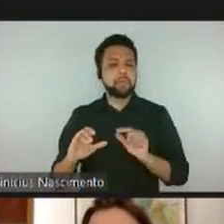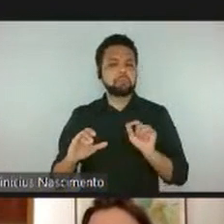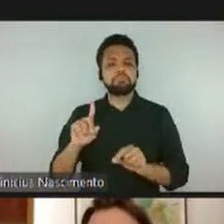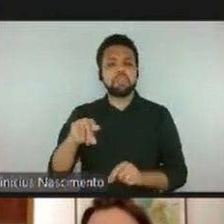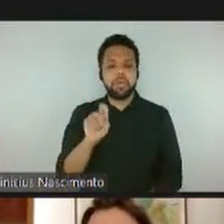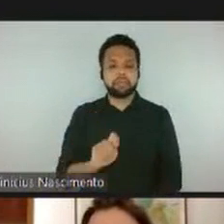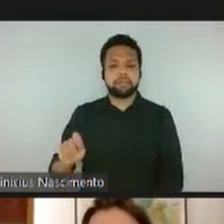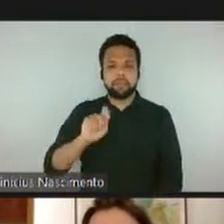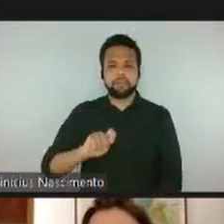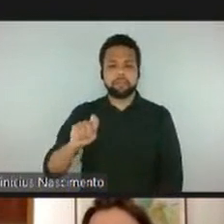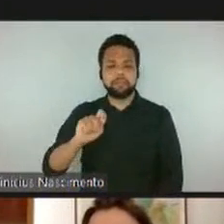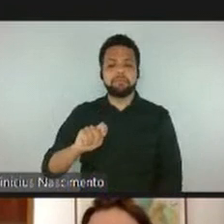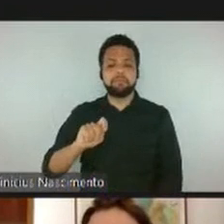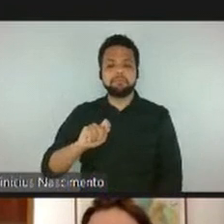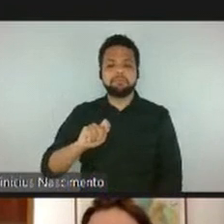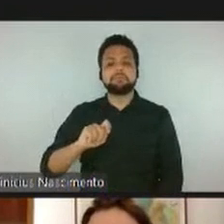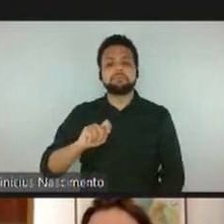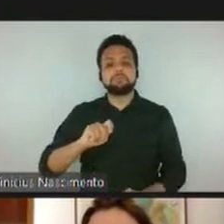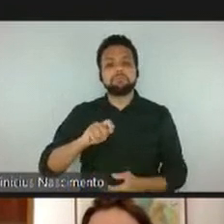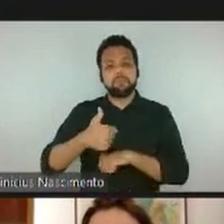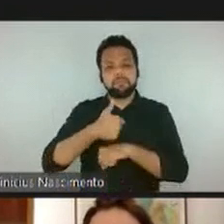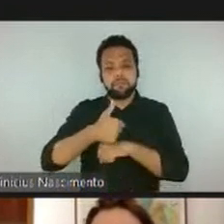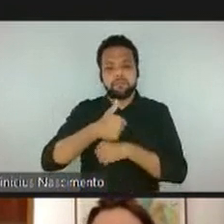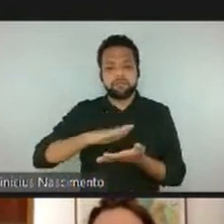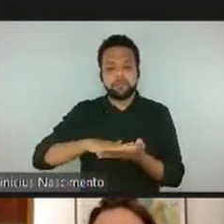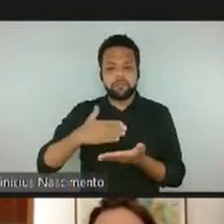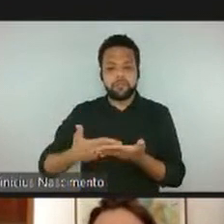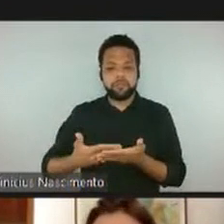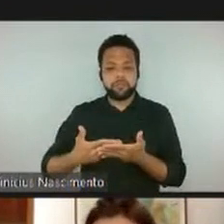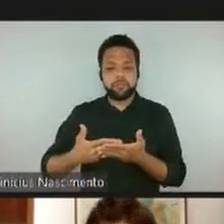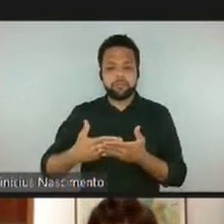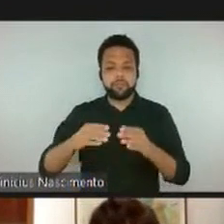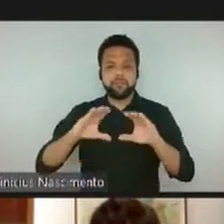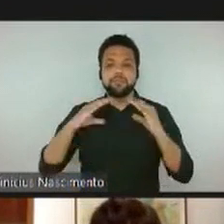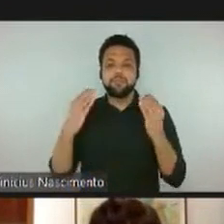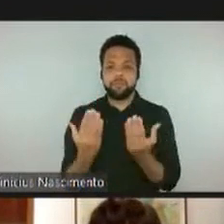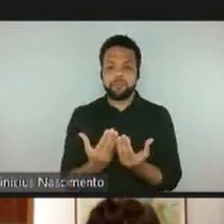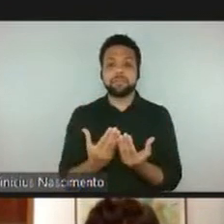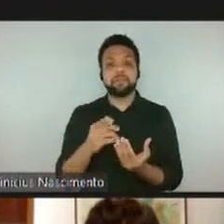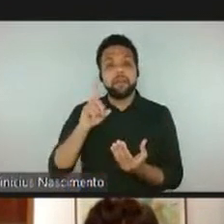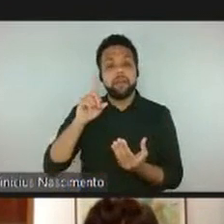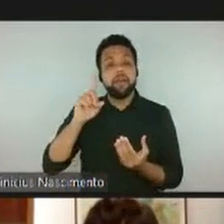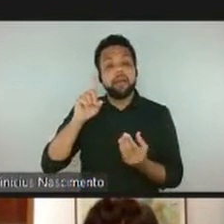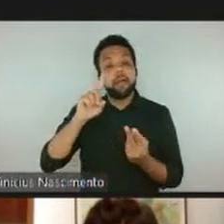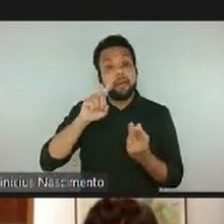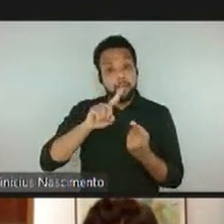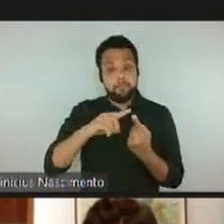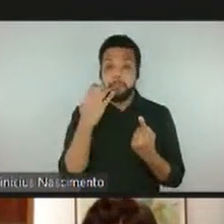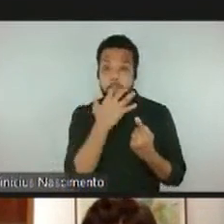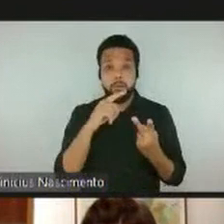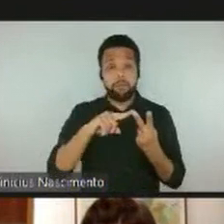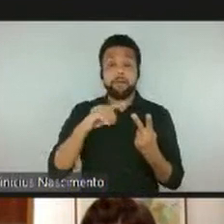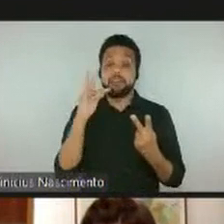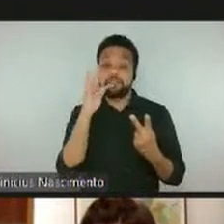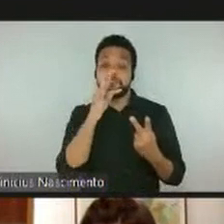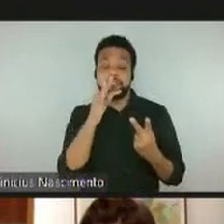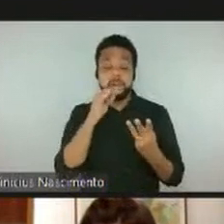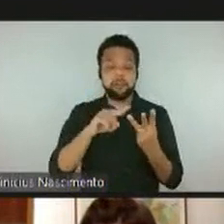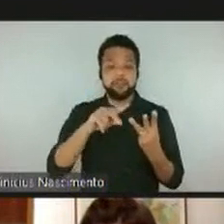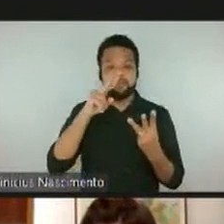Conferência, com os tradutores, Paloma Bueno, o Tiago Coimbra e Vinícius Nascimento.